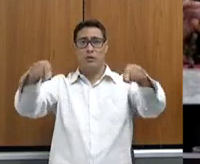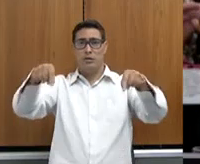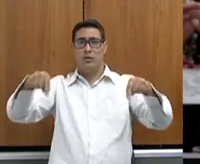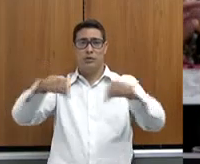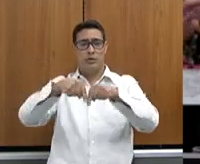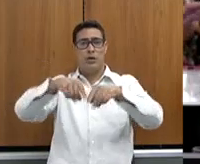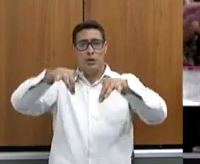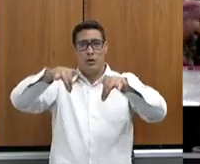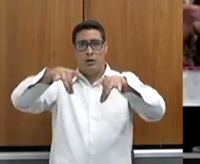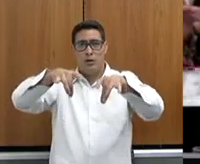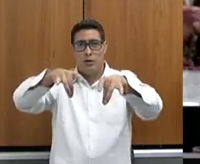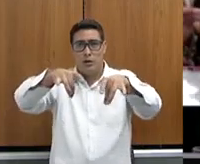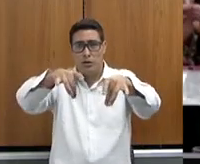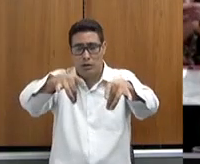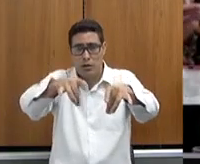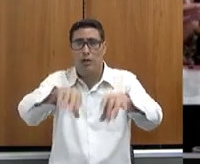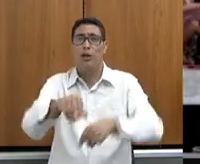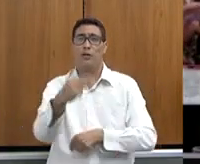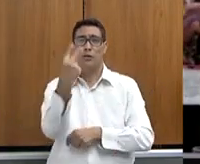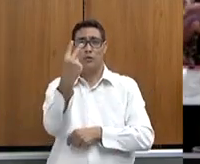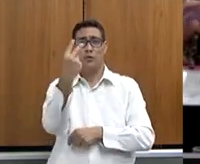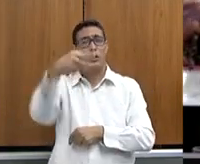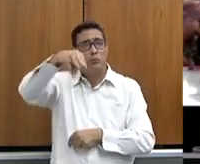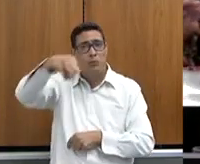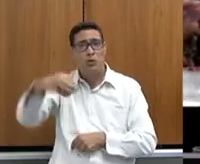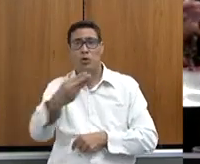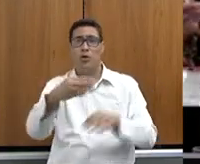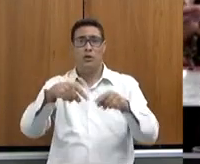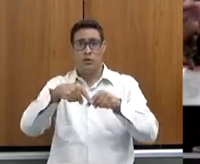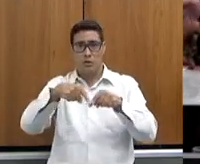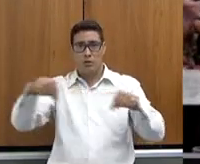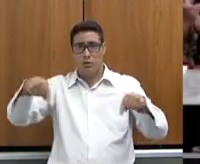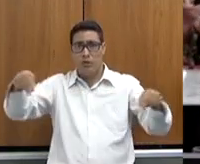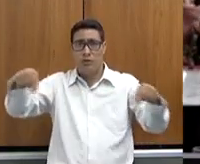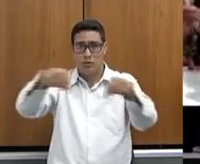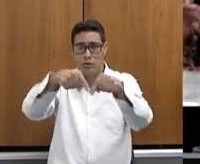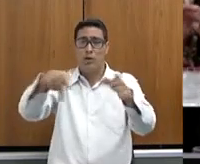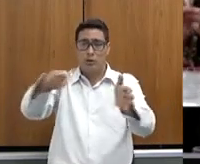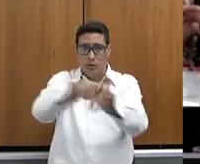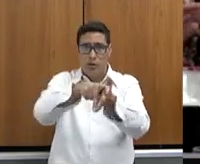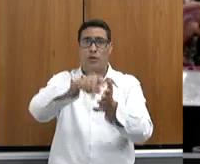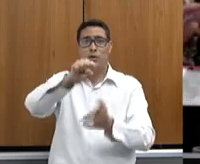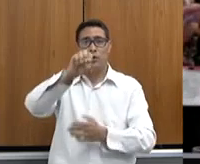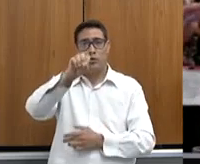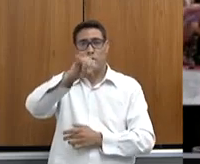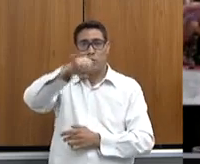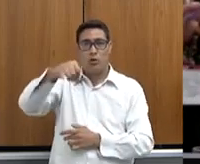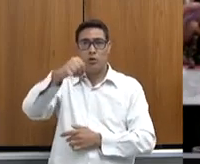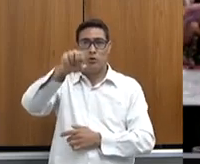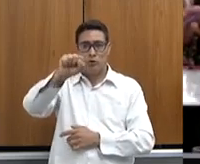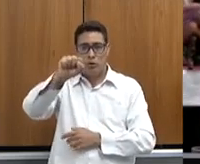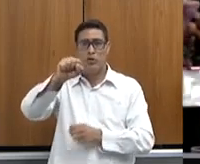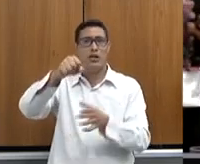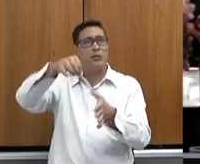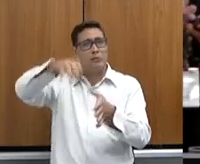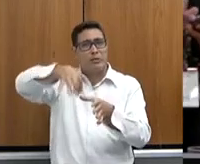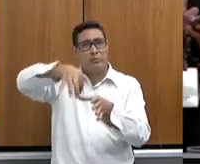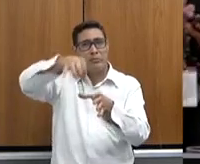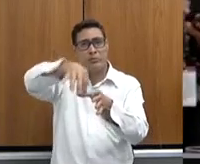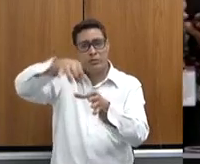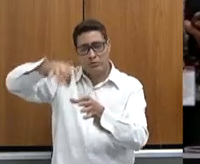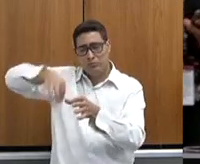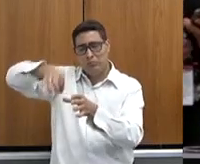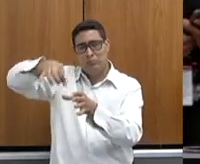hoje 2 milhões de hectares que são cultivados com a soja, esse produto fantástico que agrega valor, uma